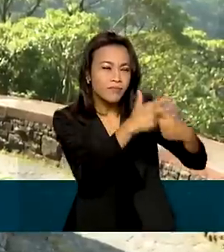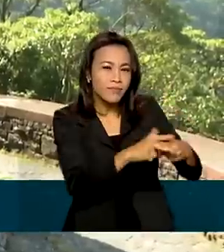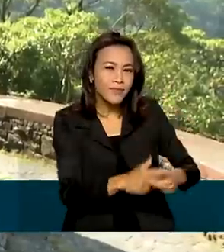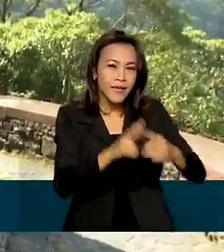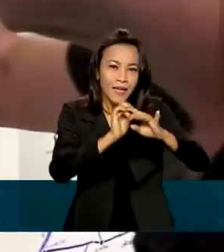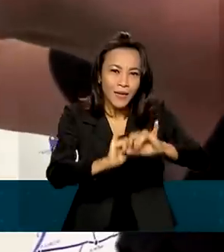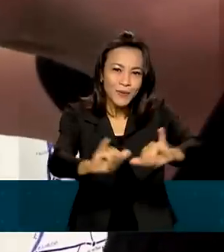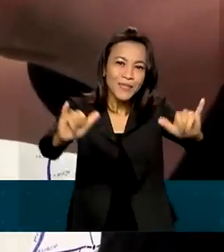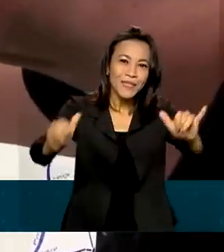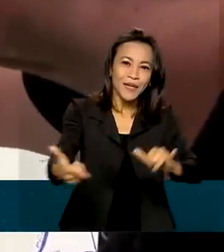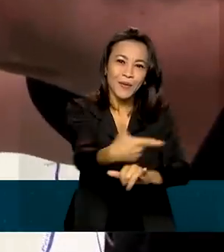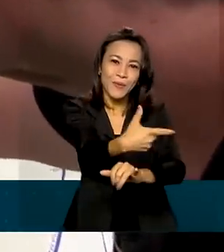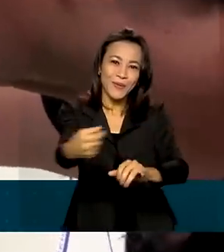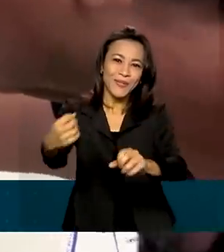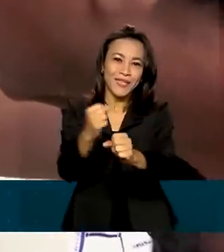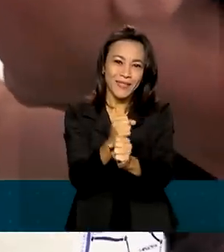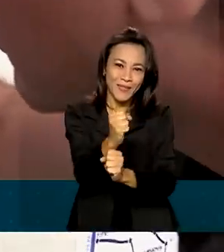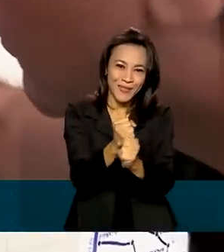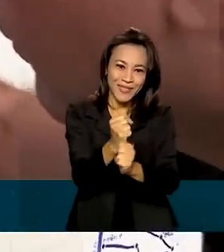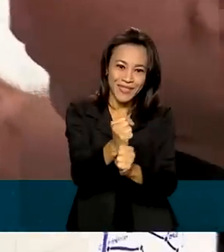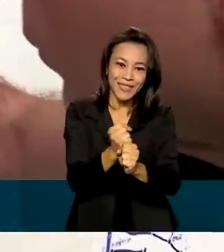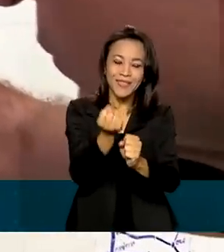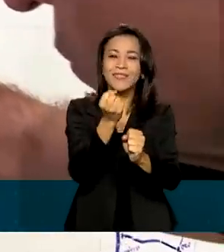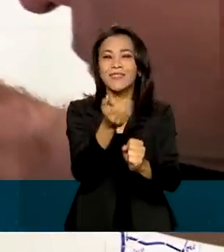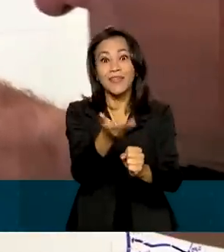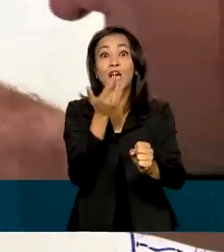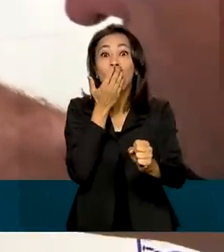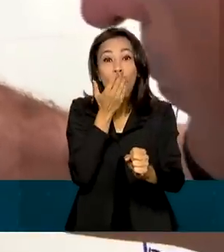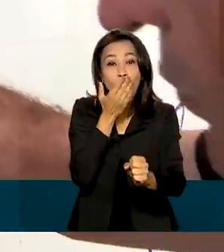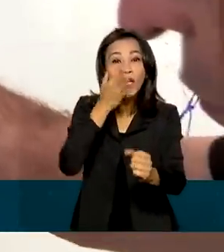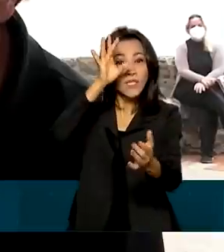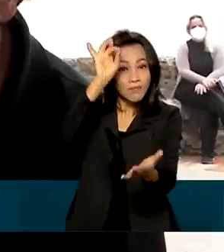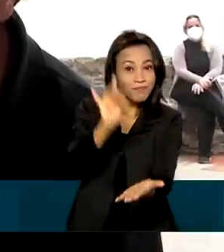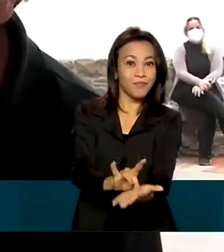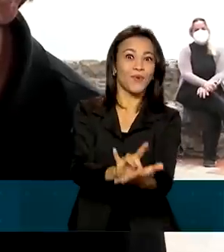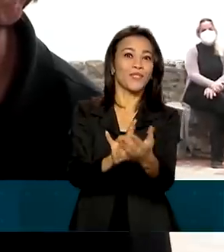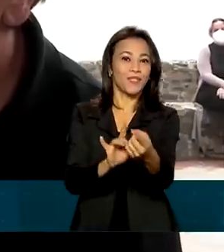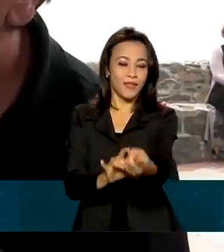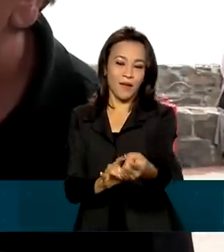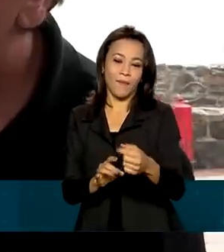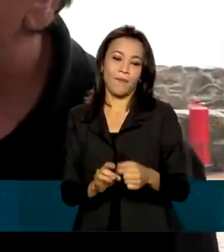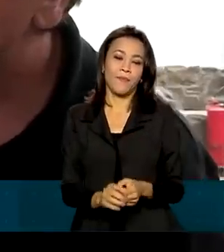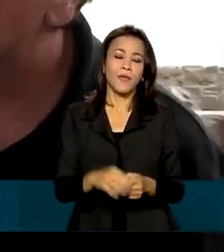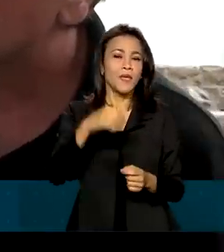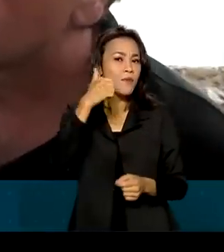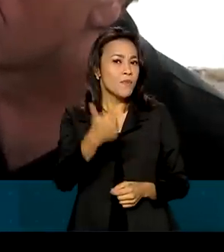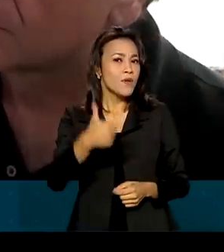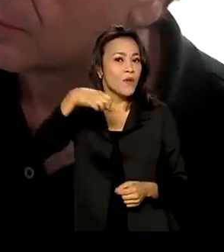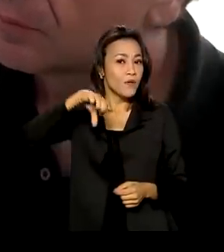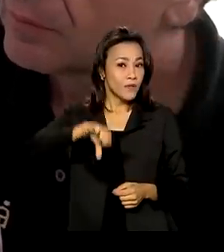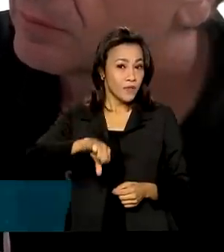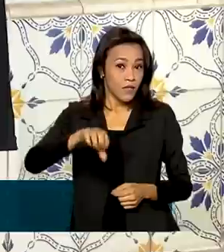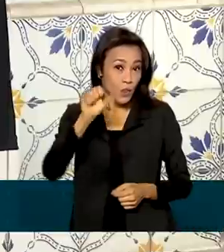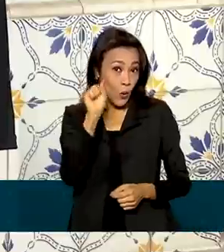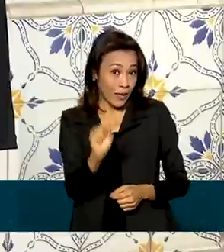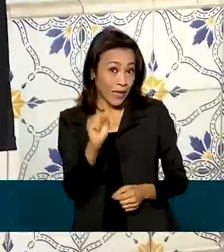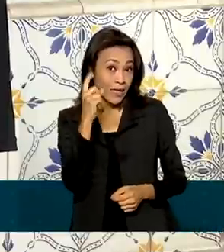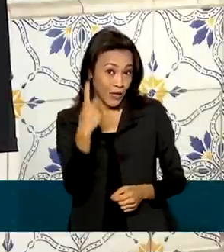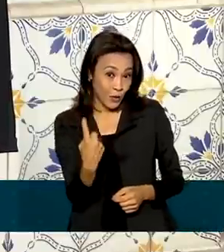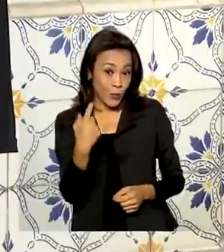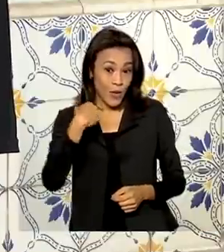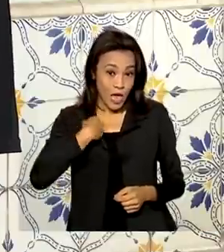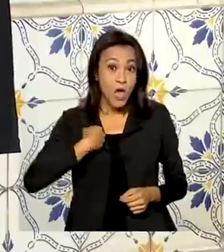Bicentenário, bem mais próximas das cores e formatos originais. Em 81, eu lembro, eu